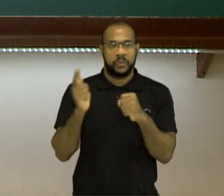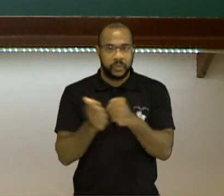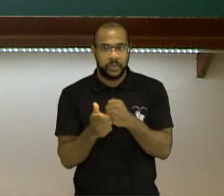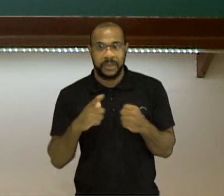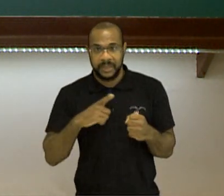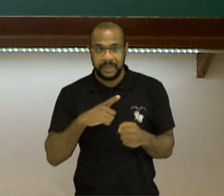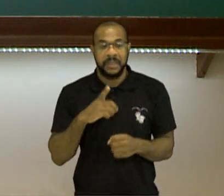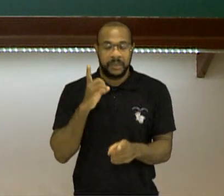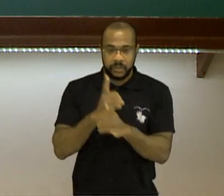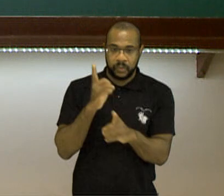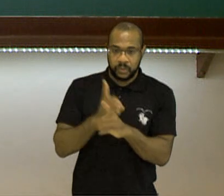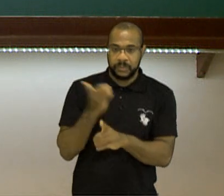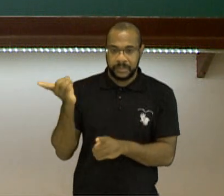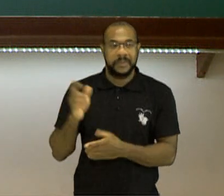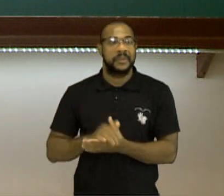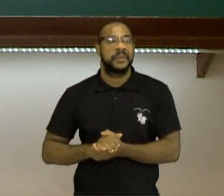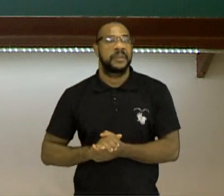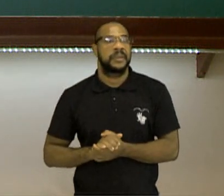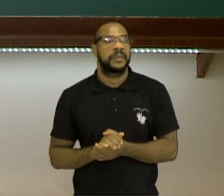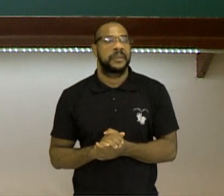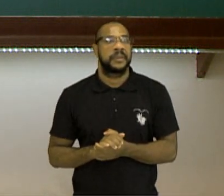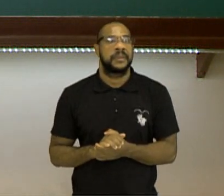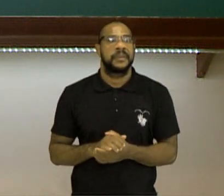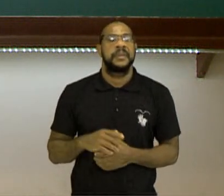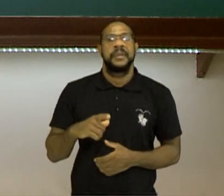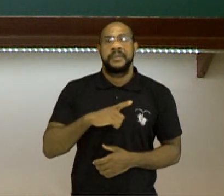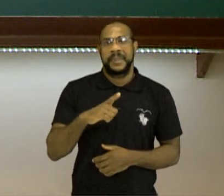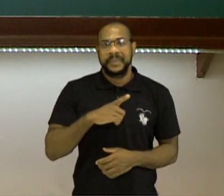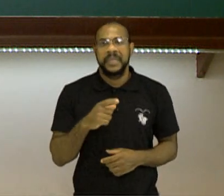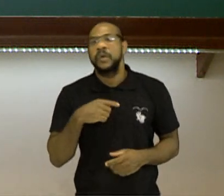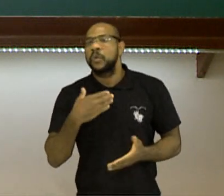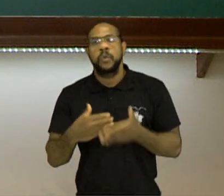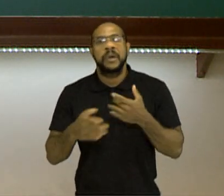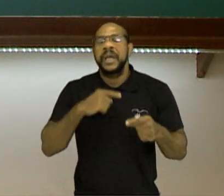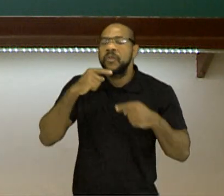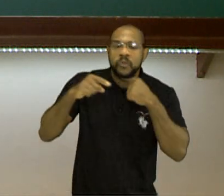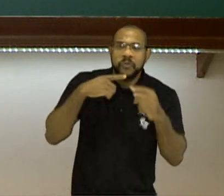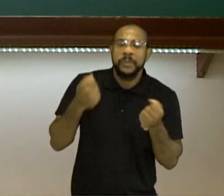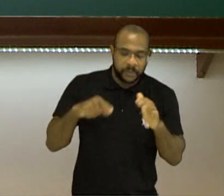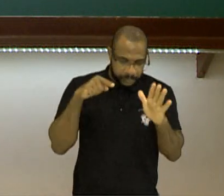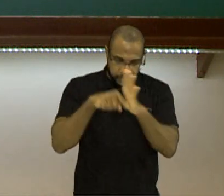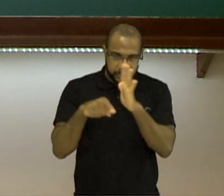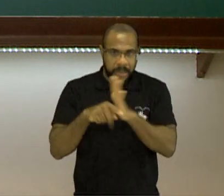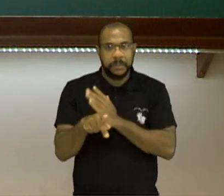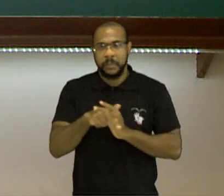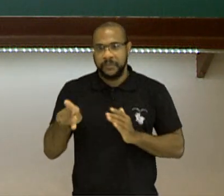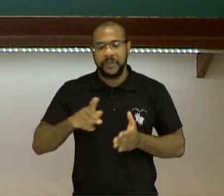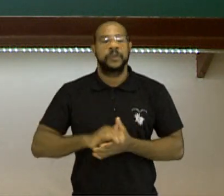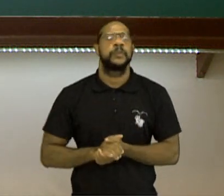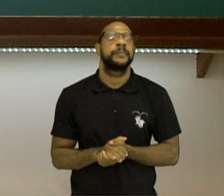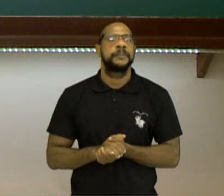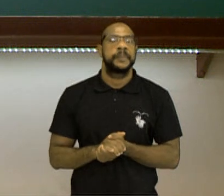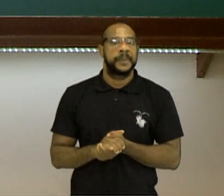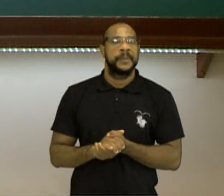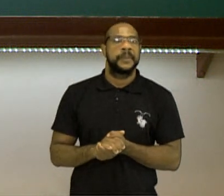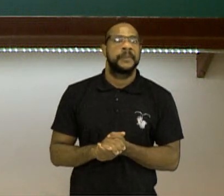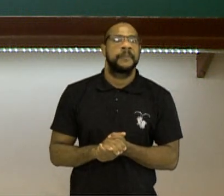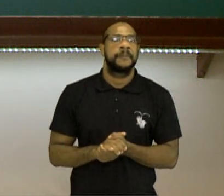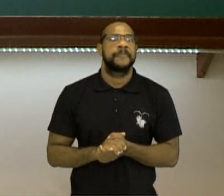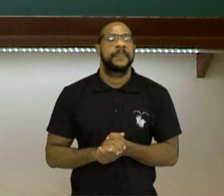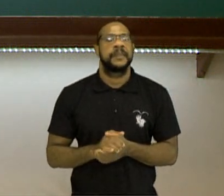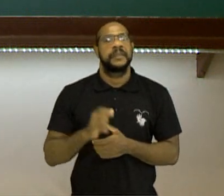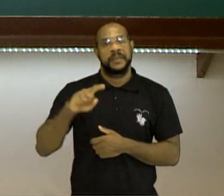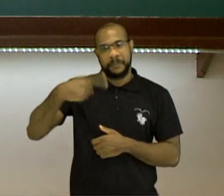encontrar o meu arroba escola para trazer sugestões para mim sobre a aula e sobre as próximas aulas que eu for gravar